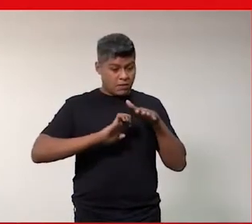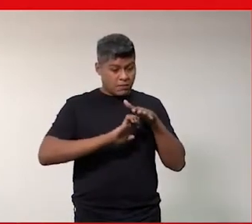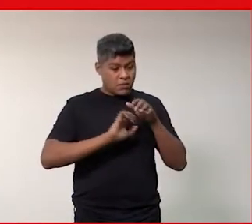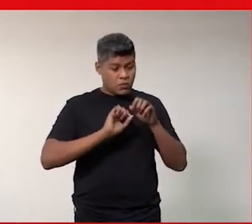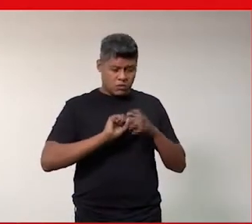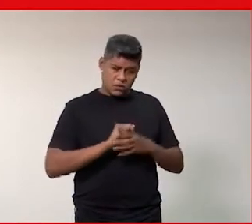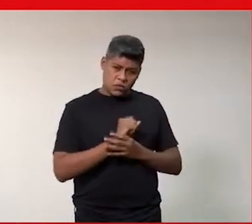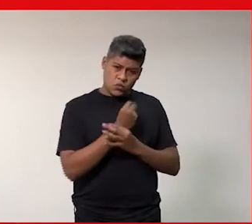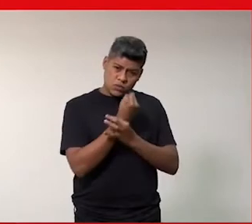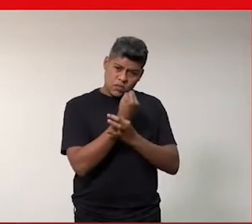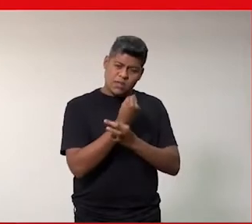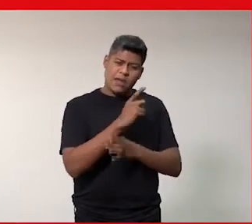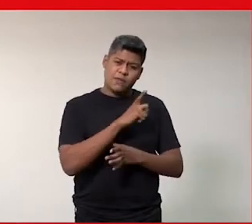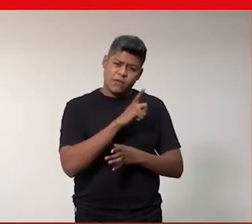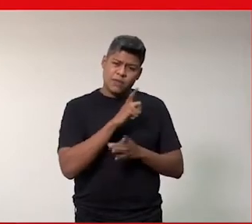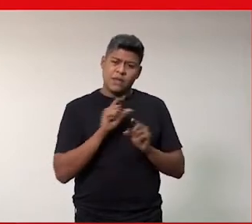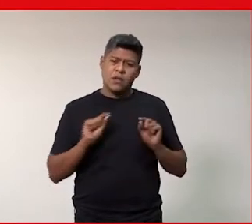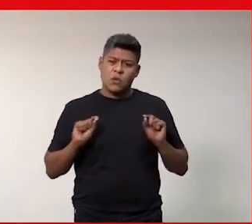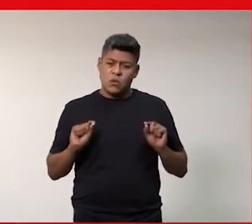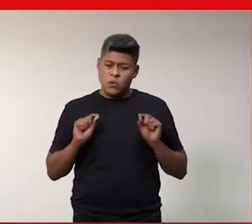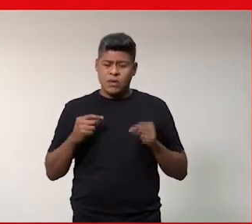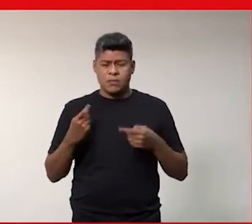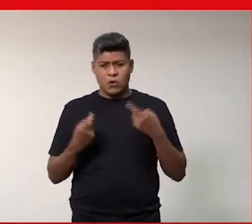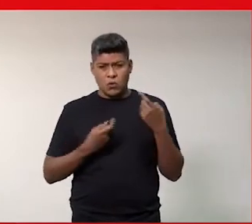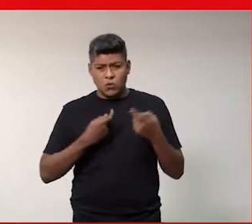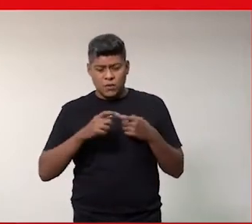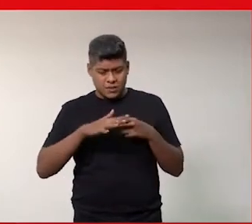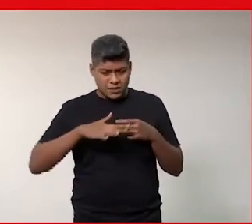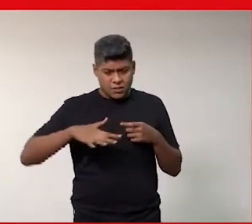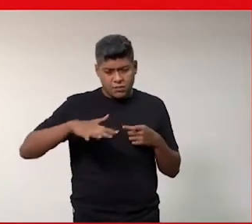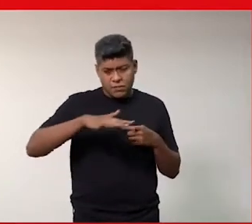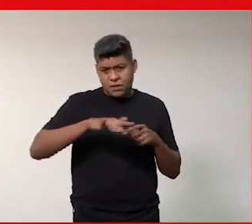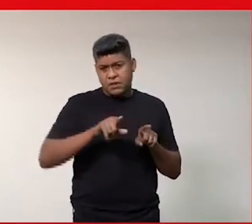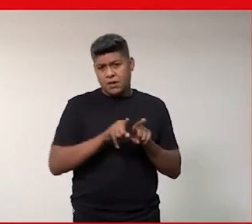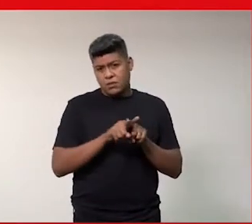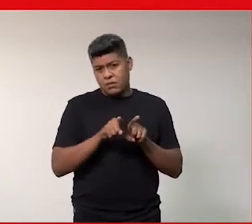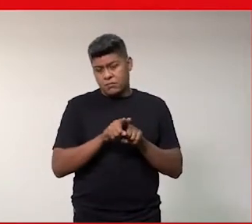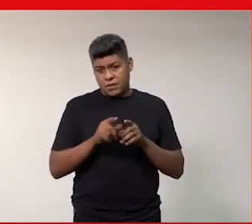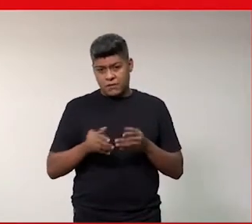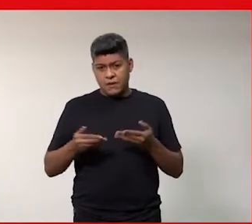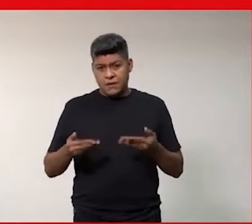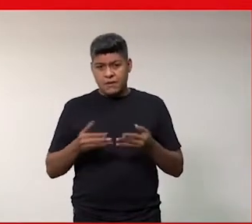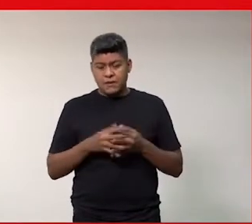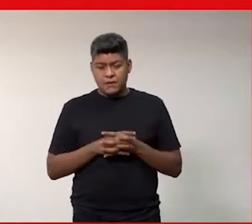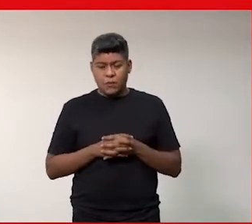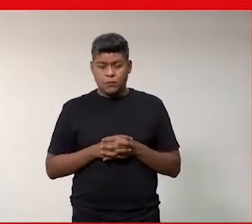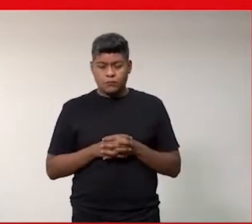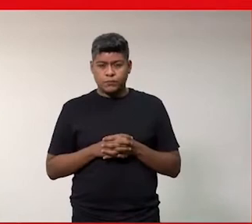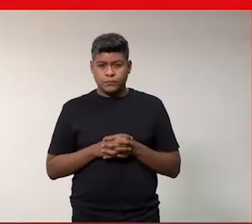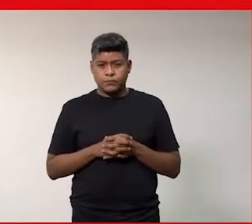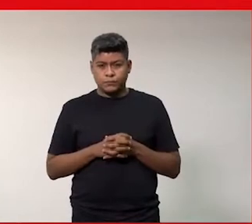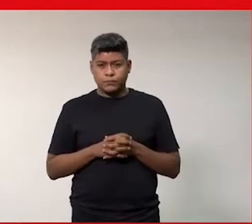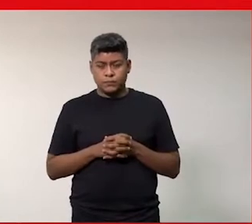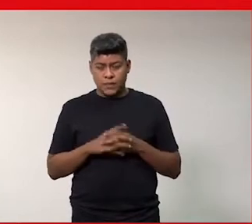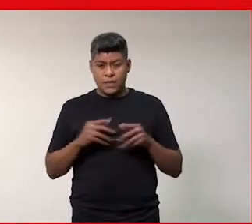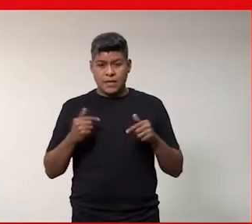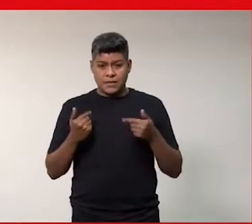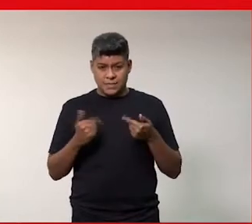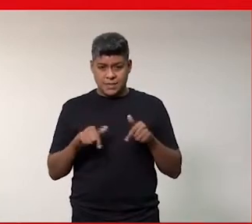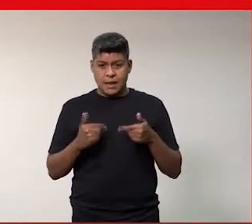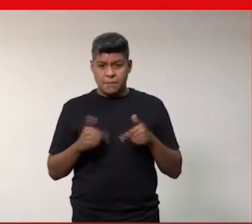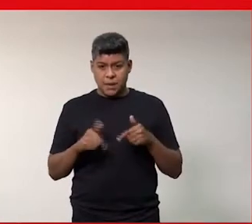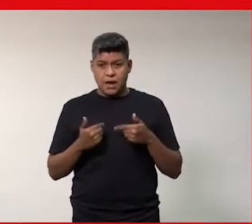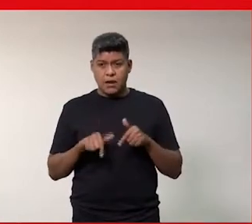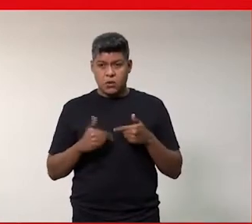sustentável, que tem a preocupação ambiental também. Então, e o trabalho que